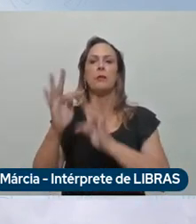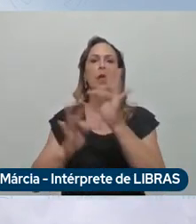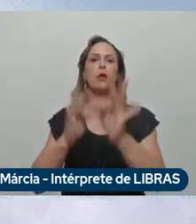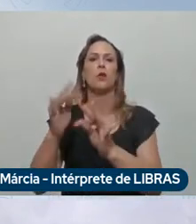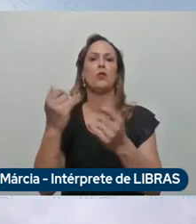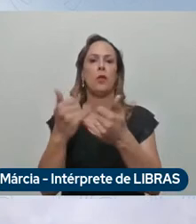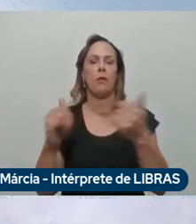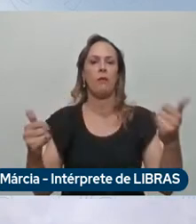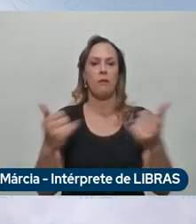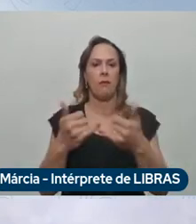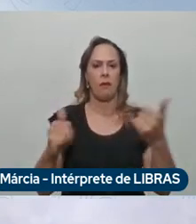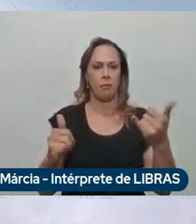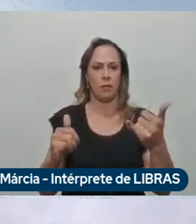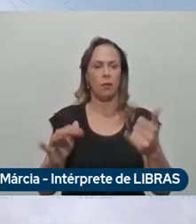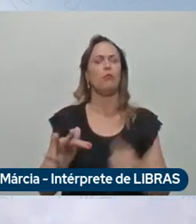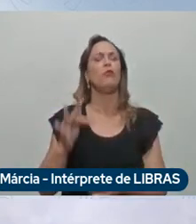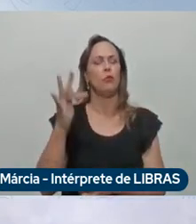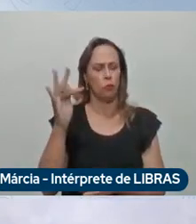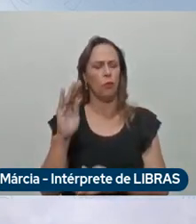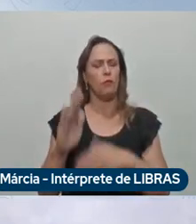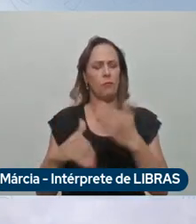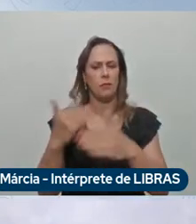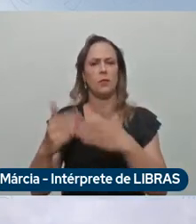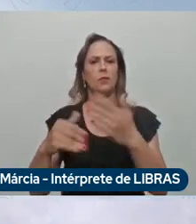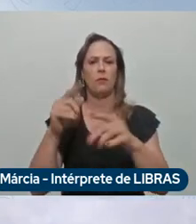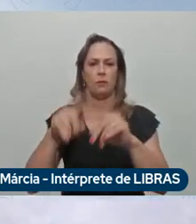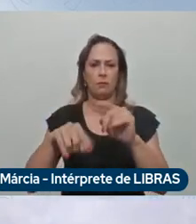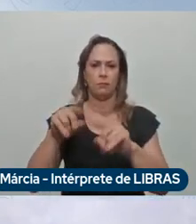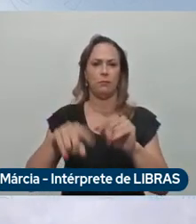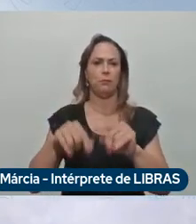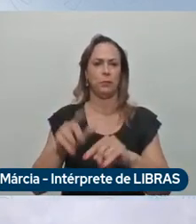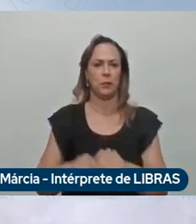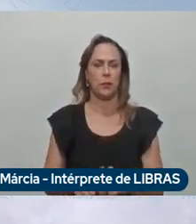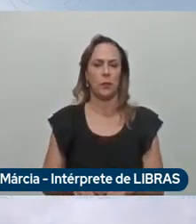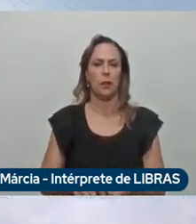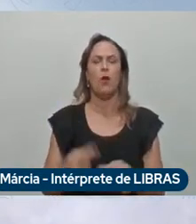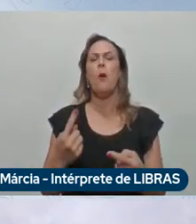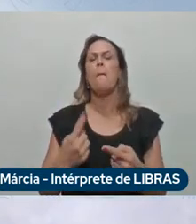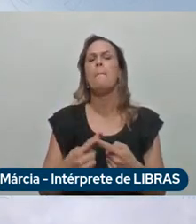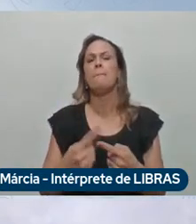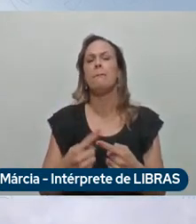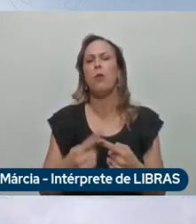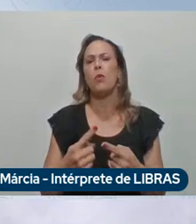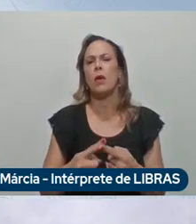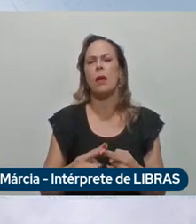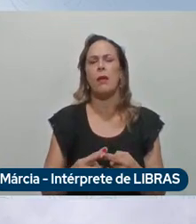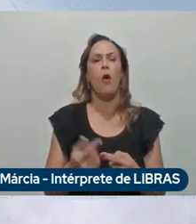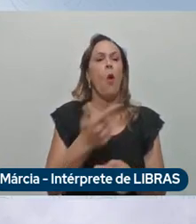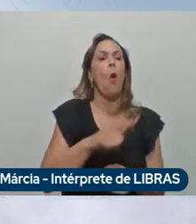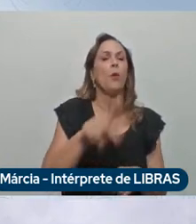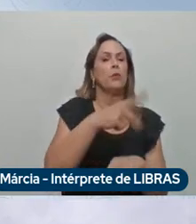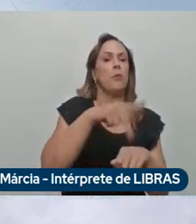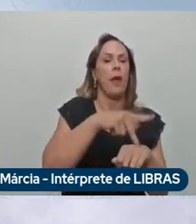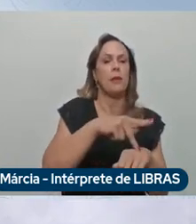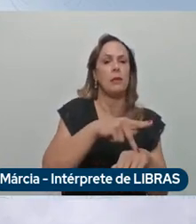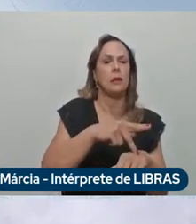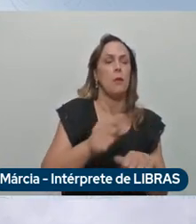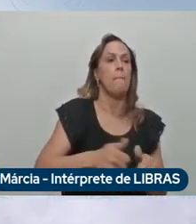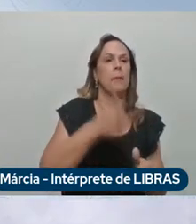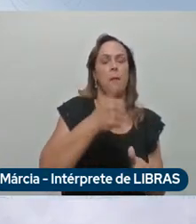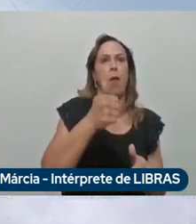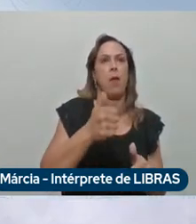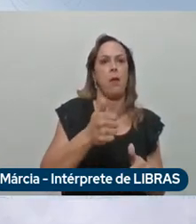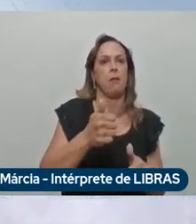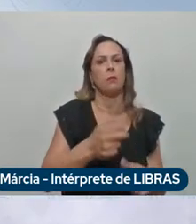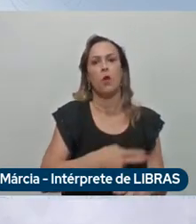desenvolverá seus produtos porque o Brasil vem um pouco depois do resto do mundo pelo menos de China